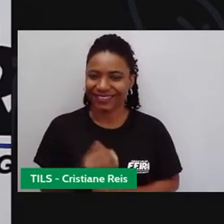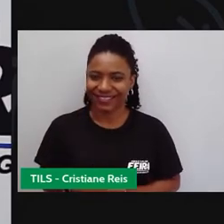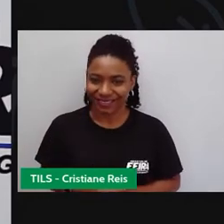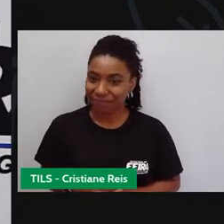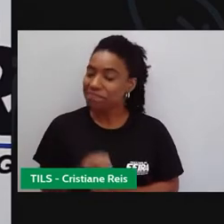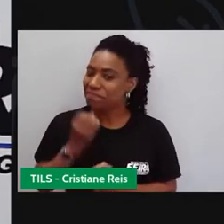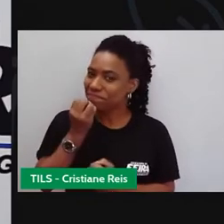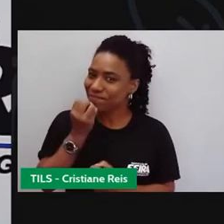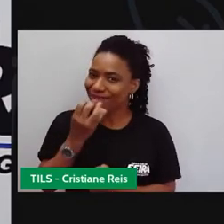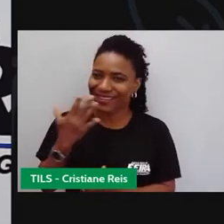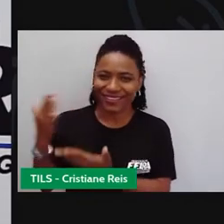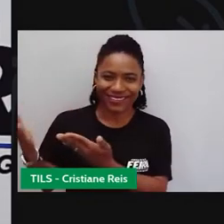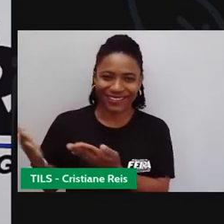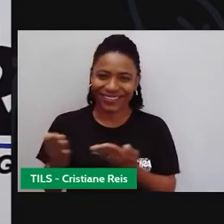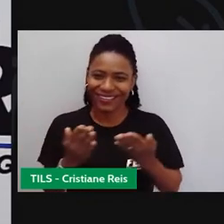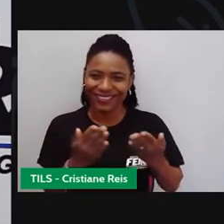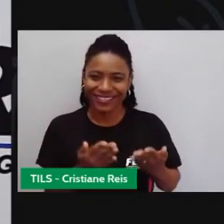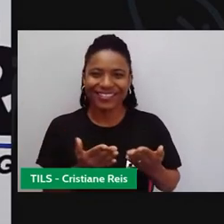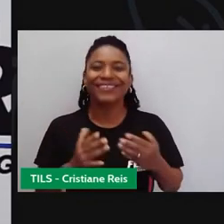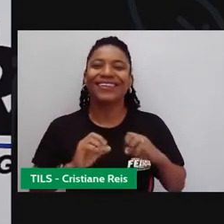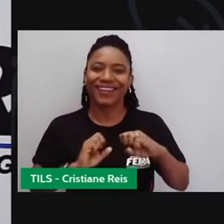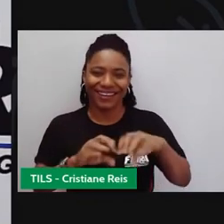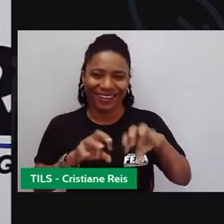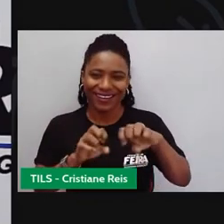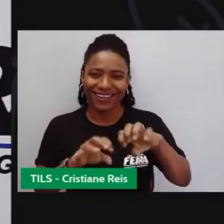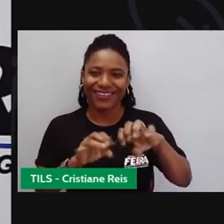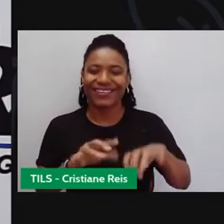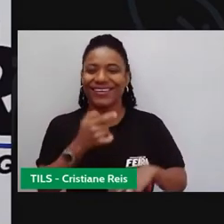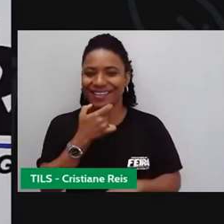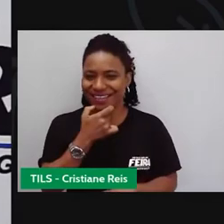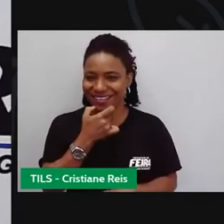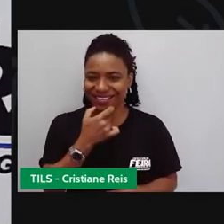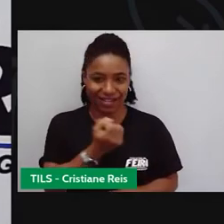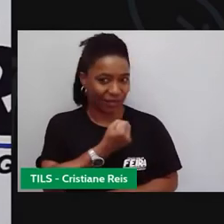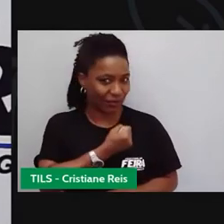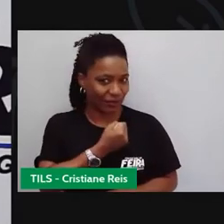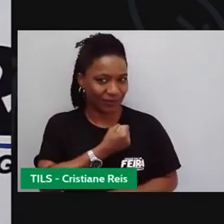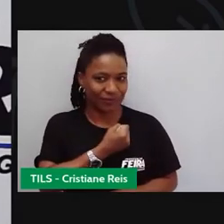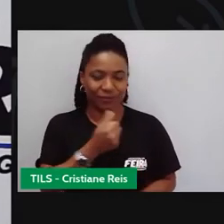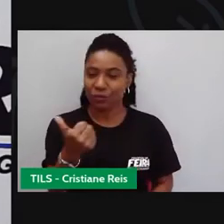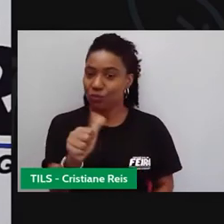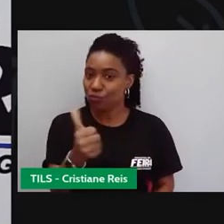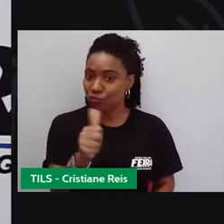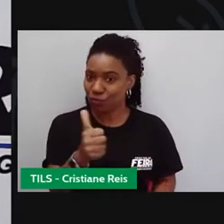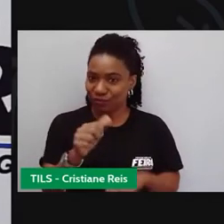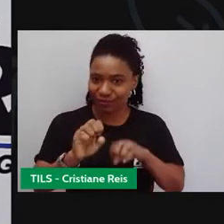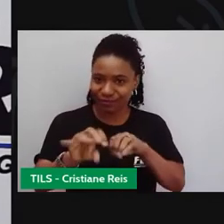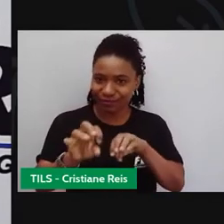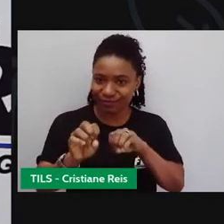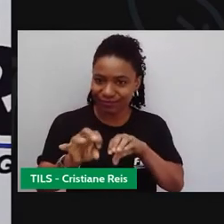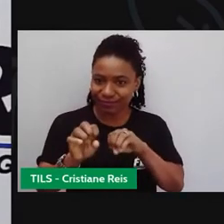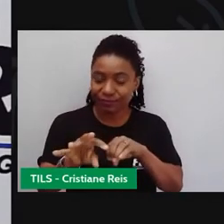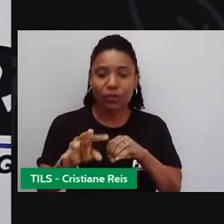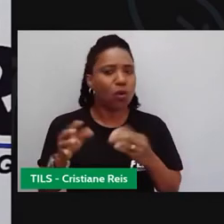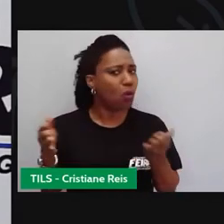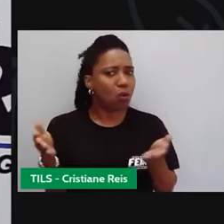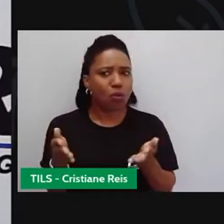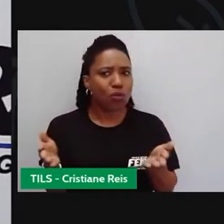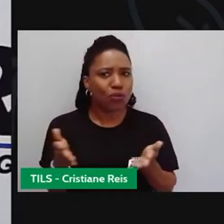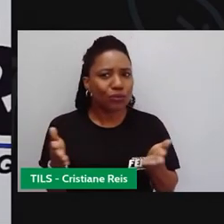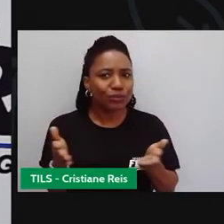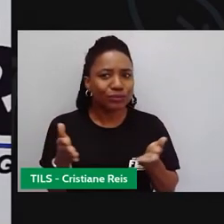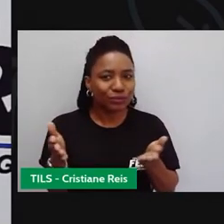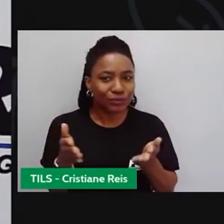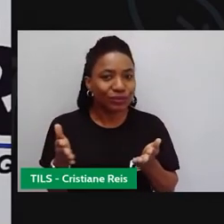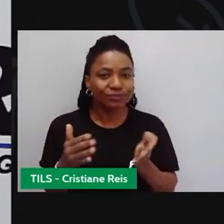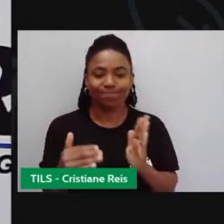Sejam bem-vindos à nossa aula de inglês número 11. E a nossa aula de hoje é um